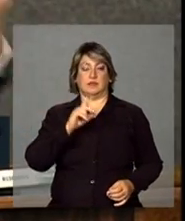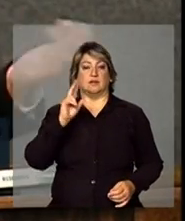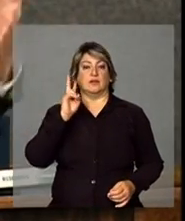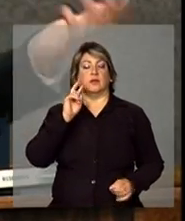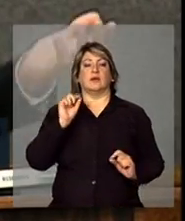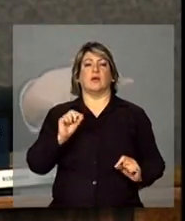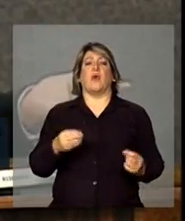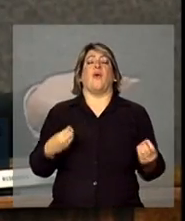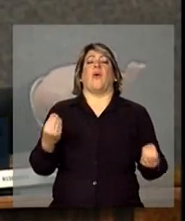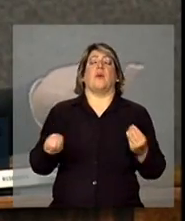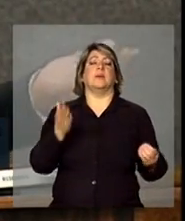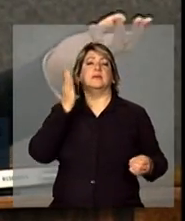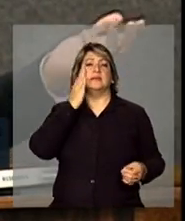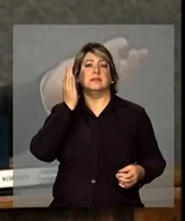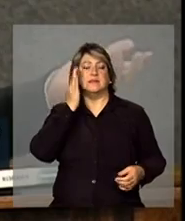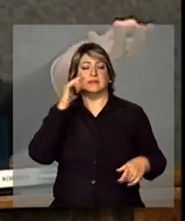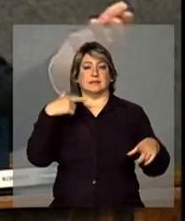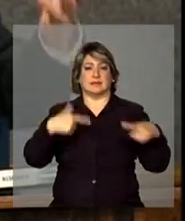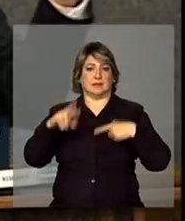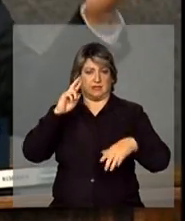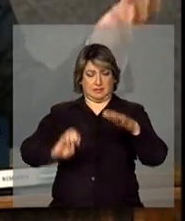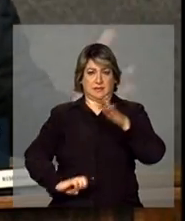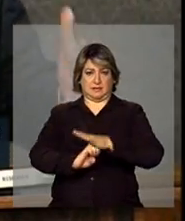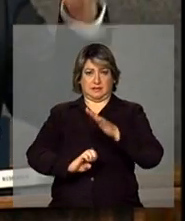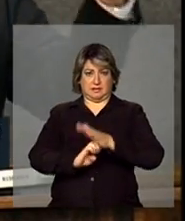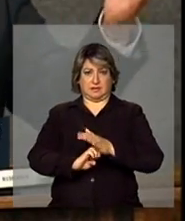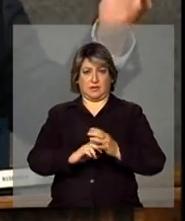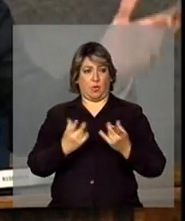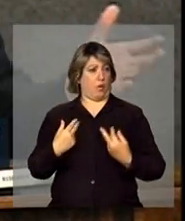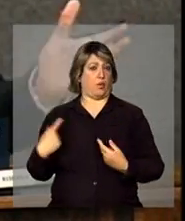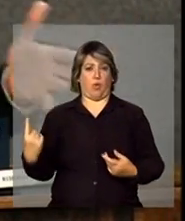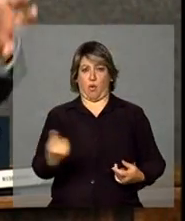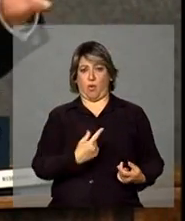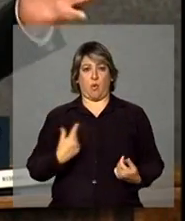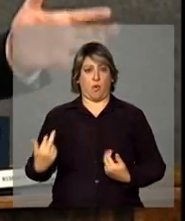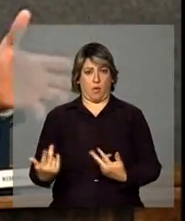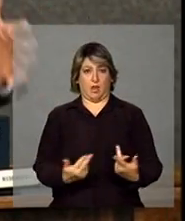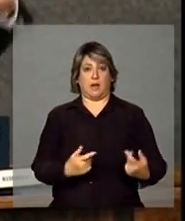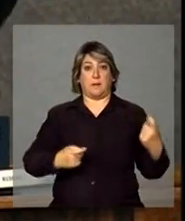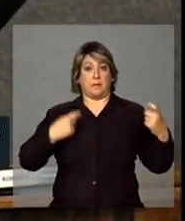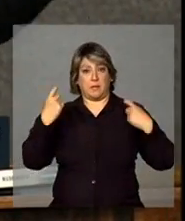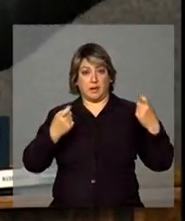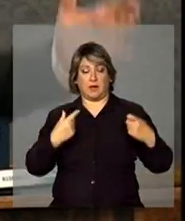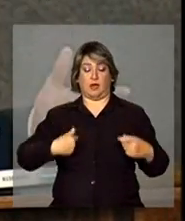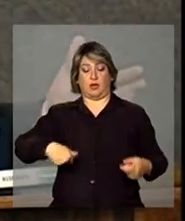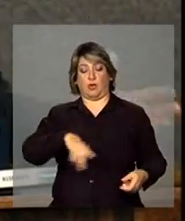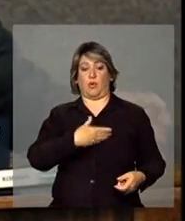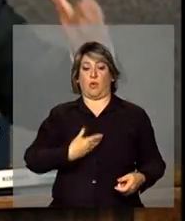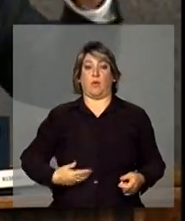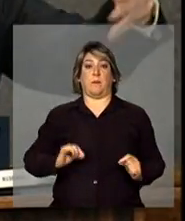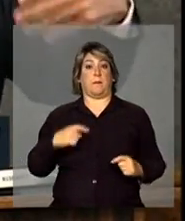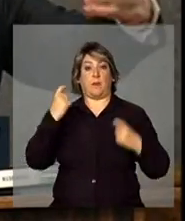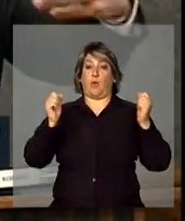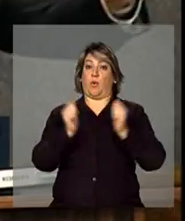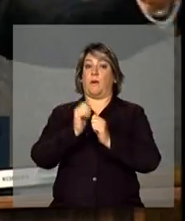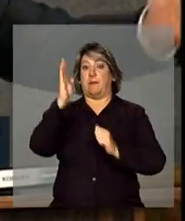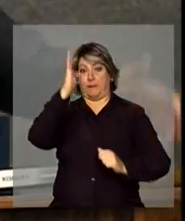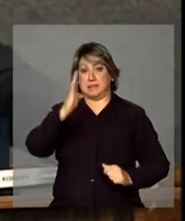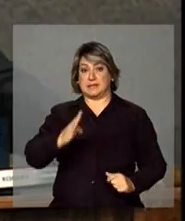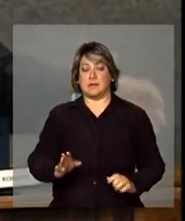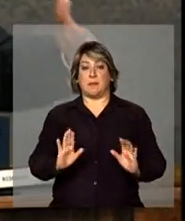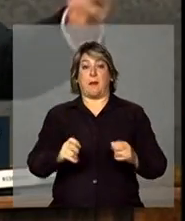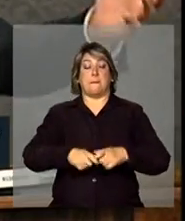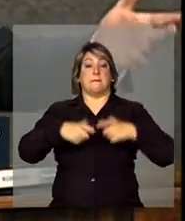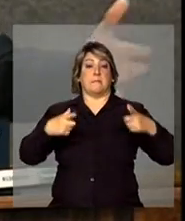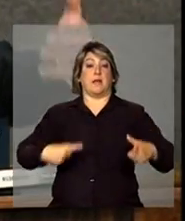que, a gente sabe que a atividade empreendedora é o sujeito, como todos nós, está preocupado, não nós no governo, nós estamos preocupados com o Brasil, mas a